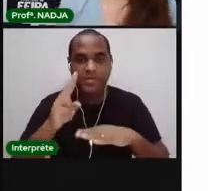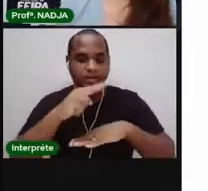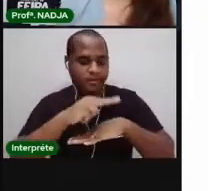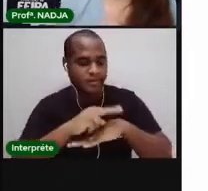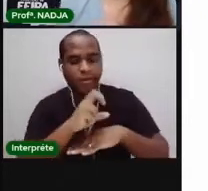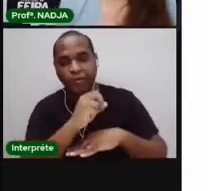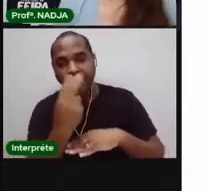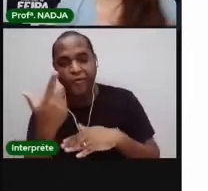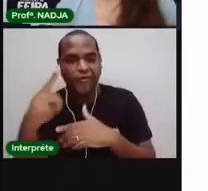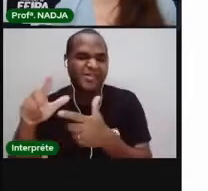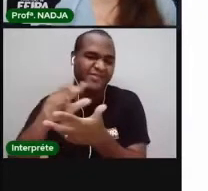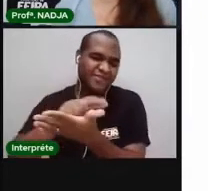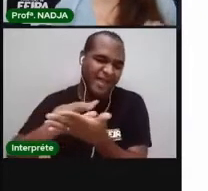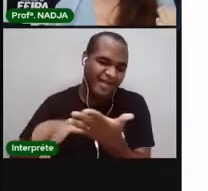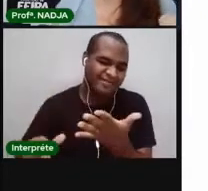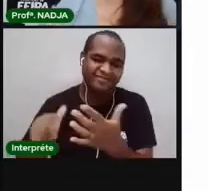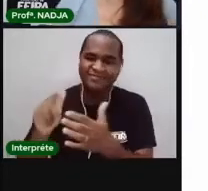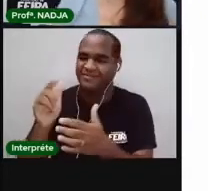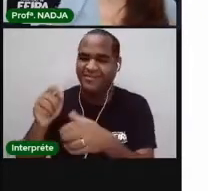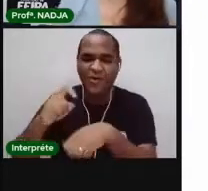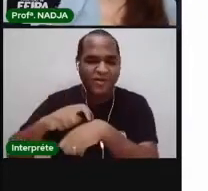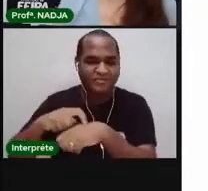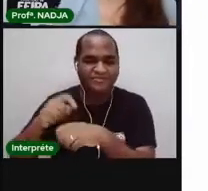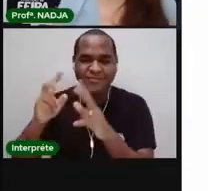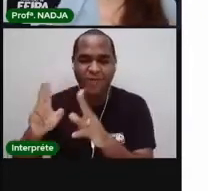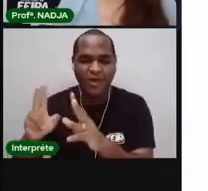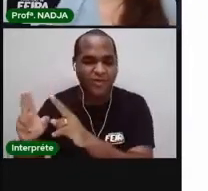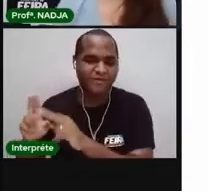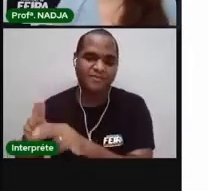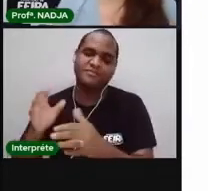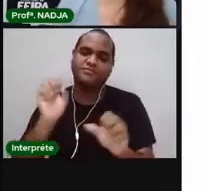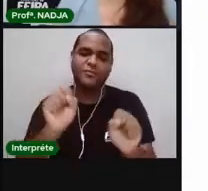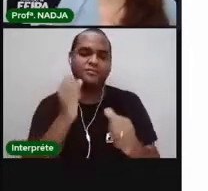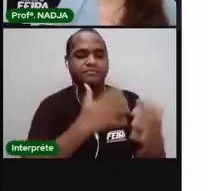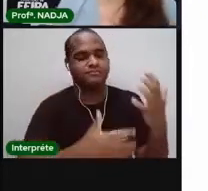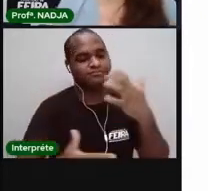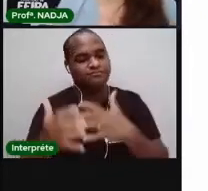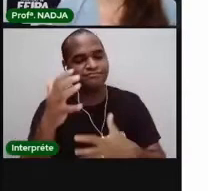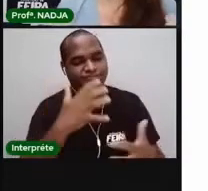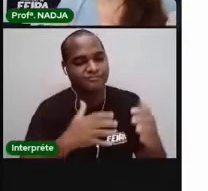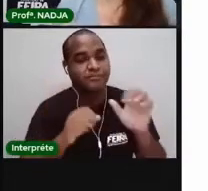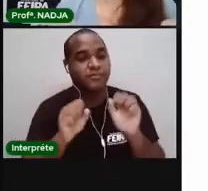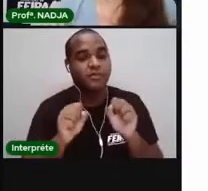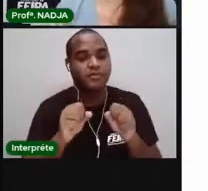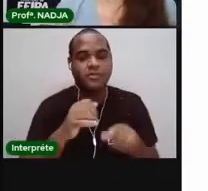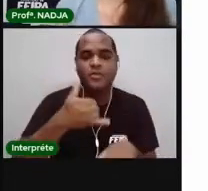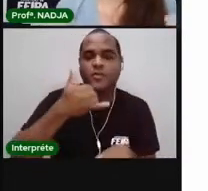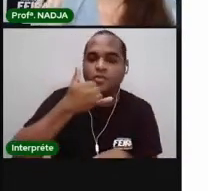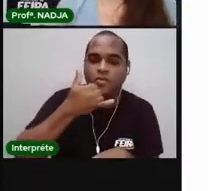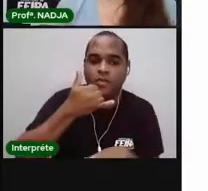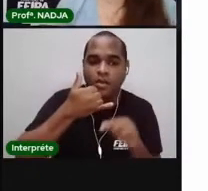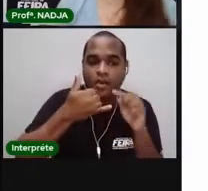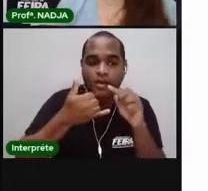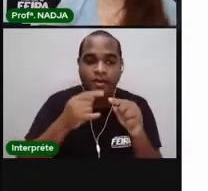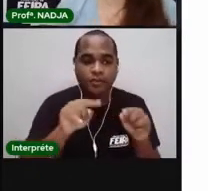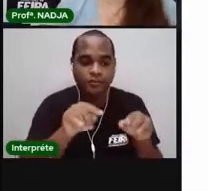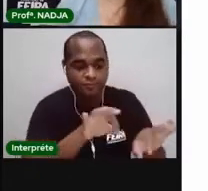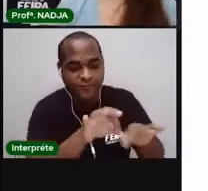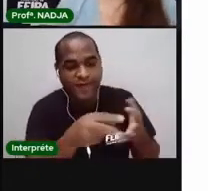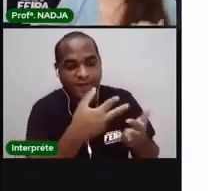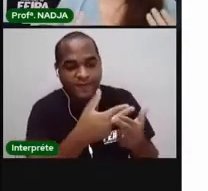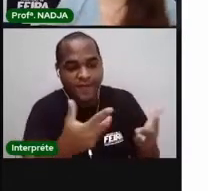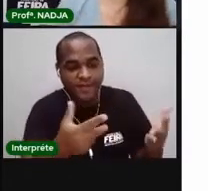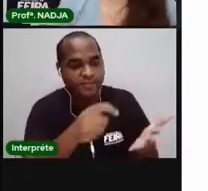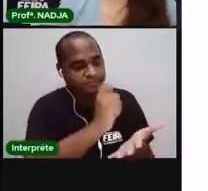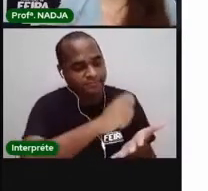ou fazer outras atividades simultâneas podem atrapalhar você. Tente manter o celular quando você estiver fazendo as atividades